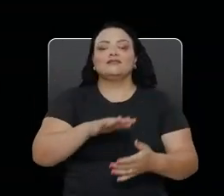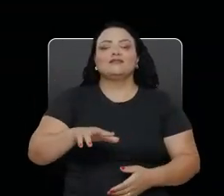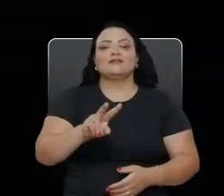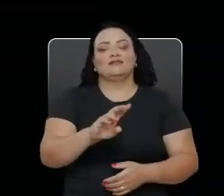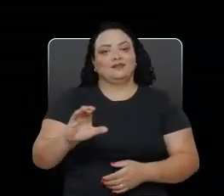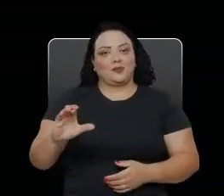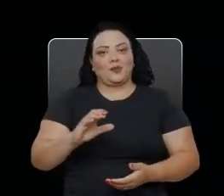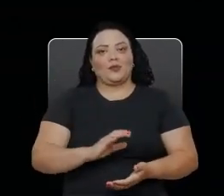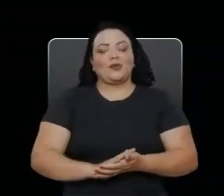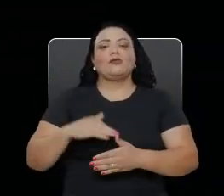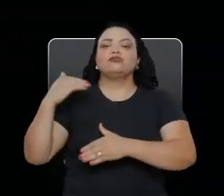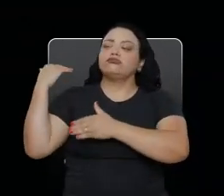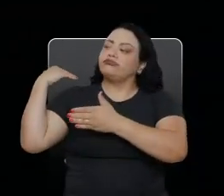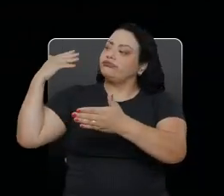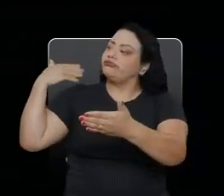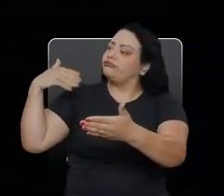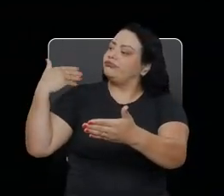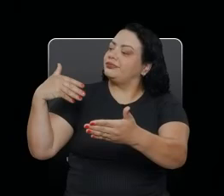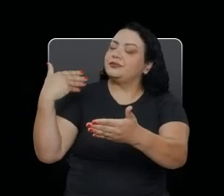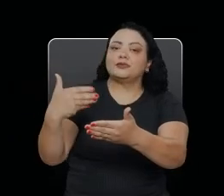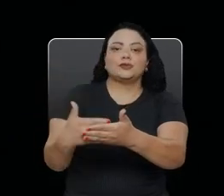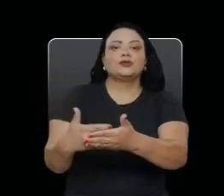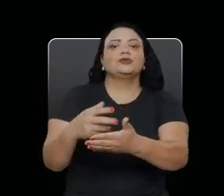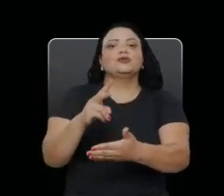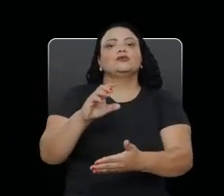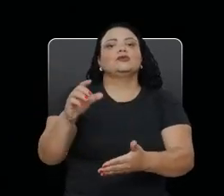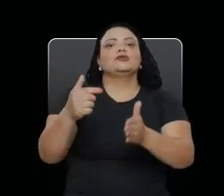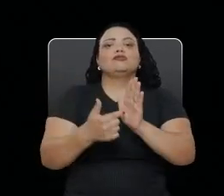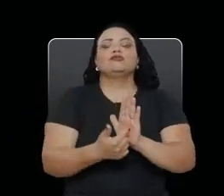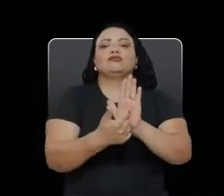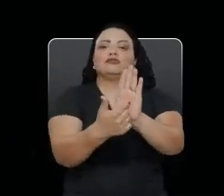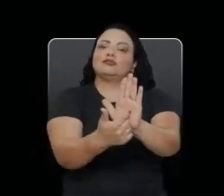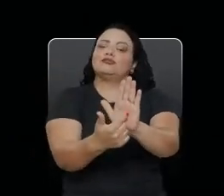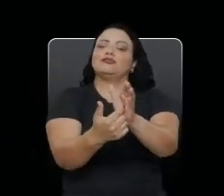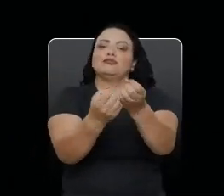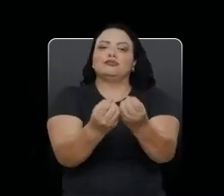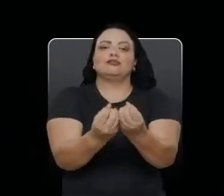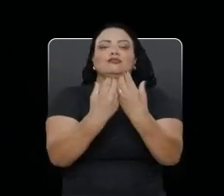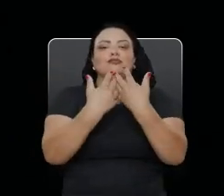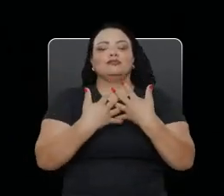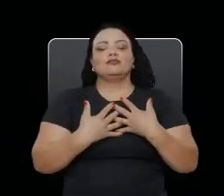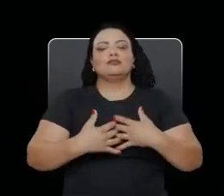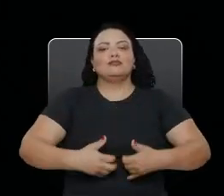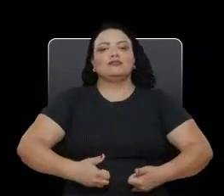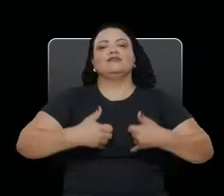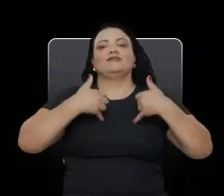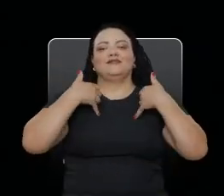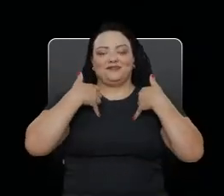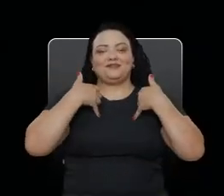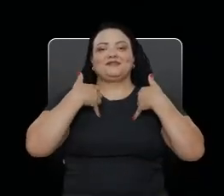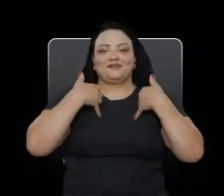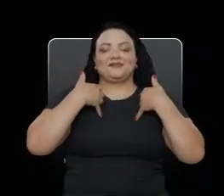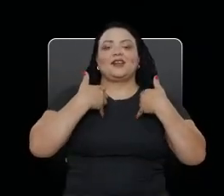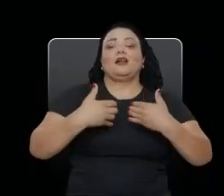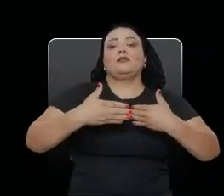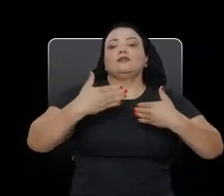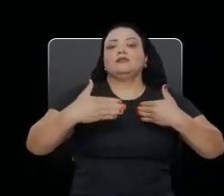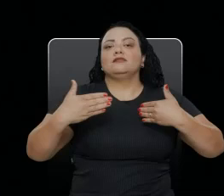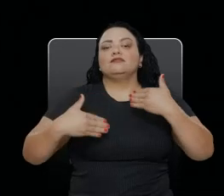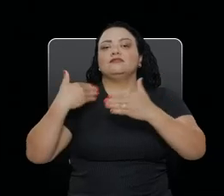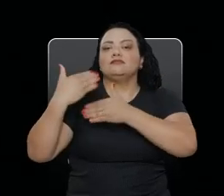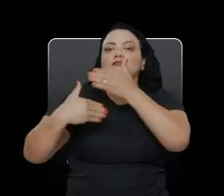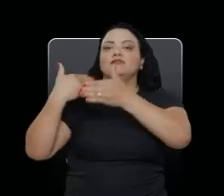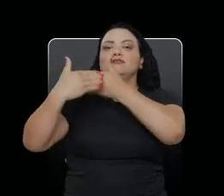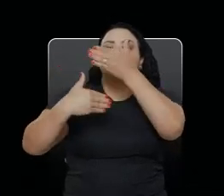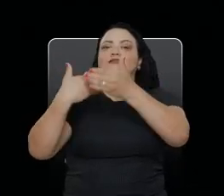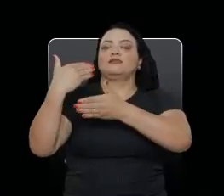todos nós. A cada dia que passava, nossa cidade se destacava e nos enchia ainda mais de orgulho. Um período de